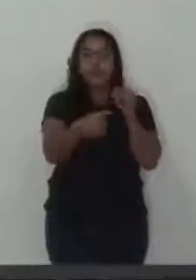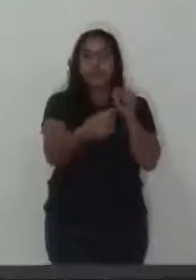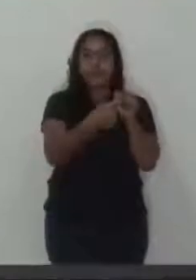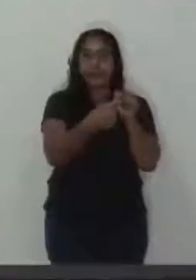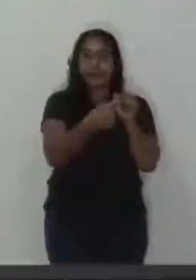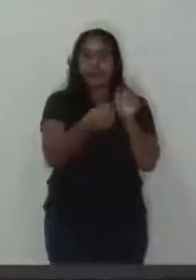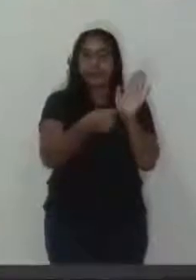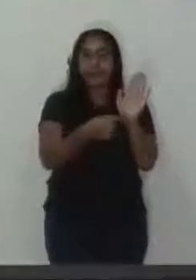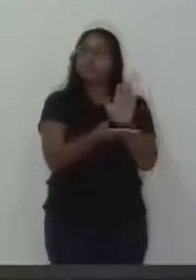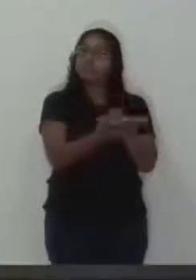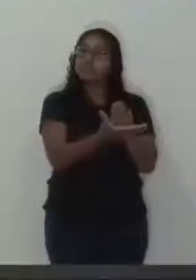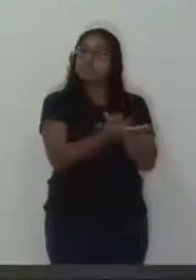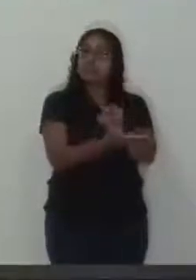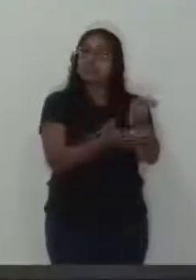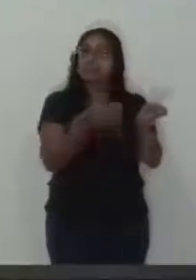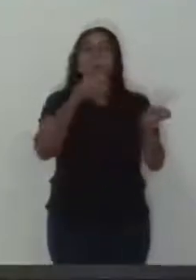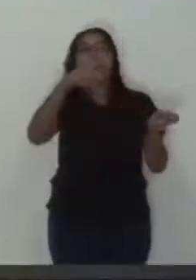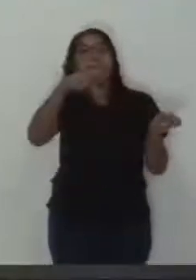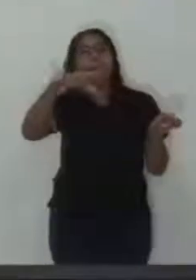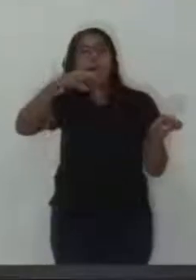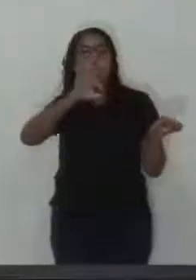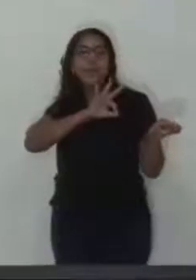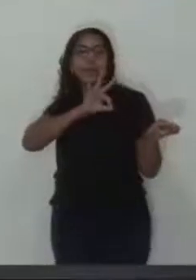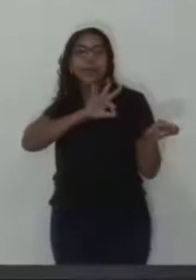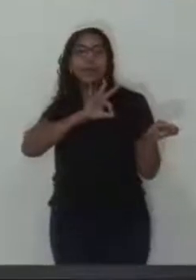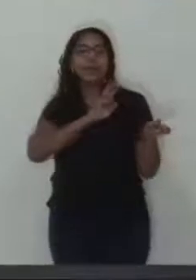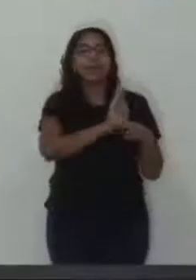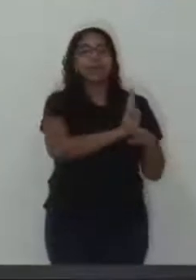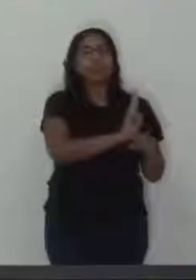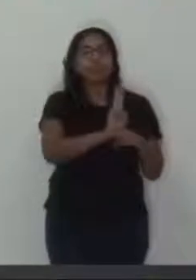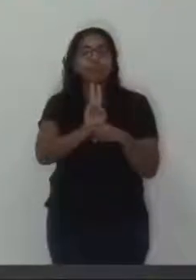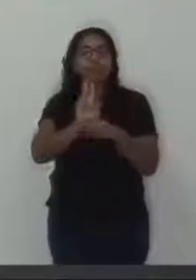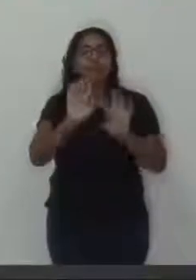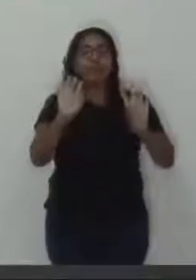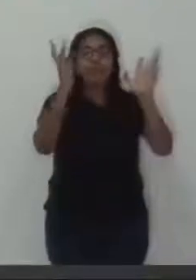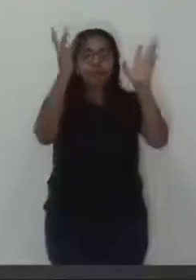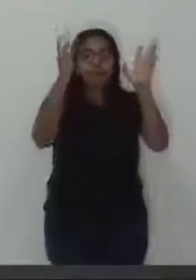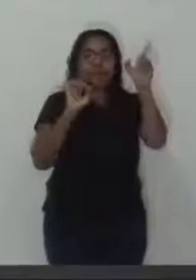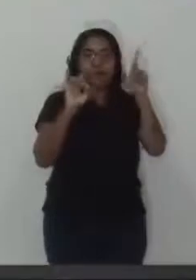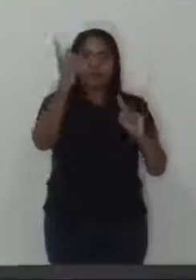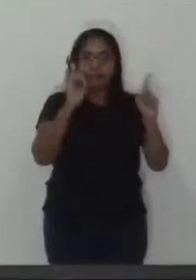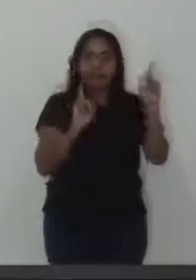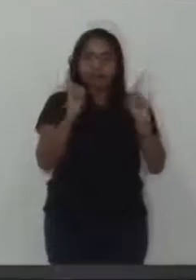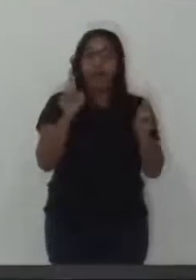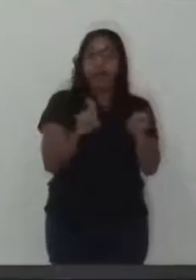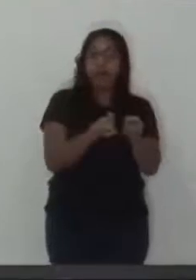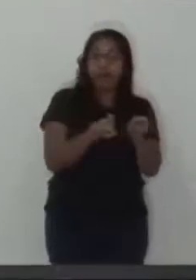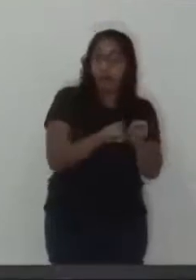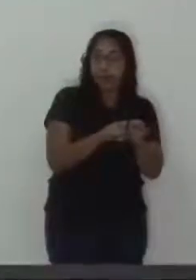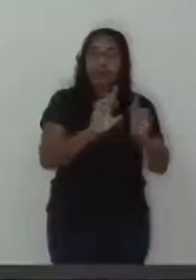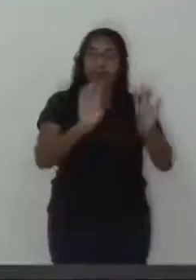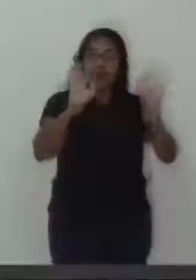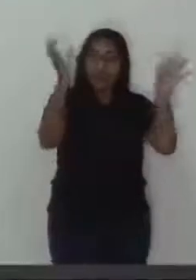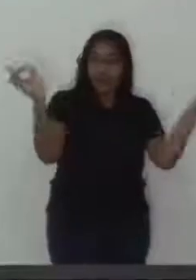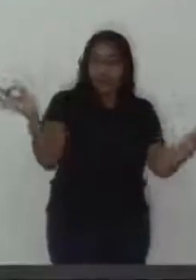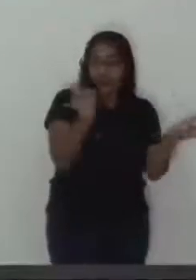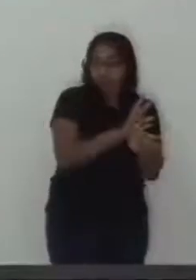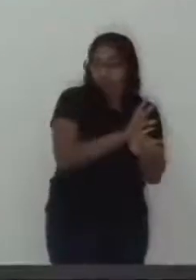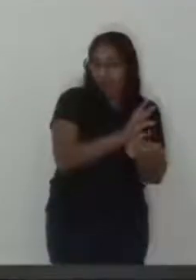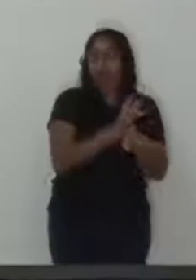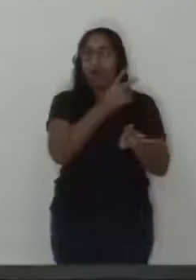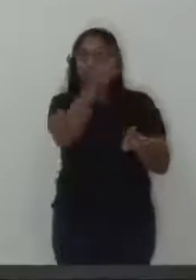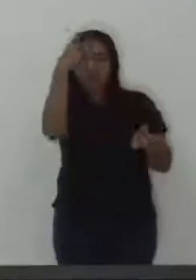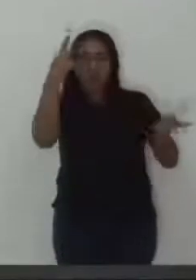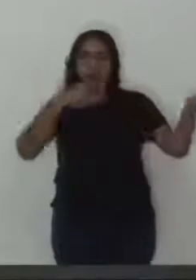regimental, moção de aplausos à Polícia Militar de Vinheta pelo trabalho realizado no Carnaval da cidade, e pelo empenho na difícil função de garantir a ordem e a